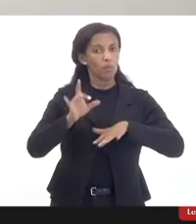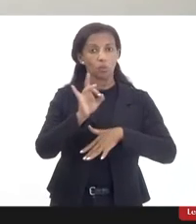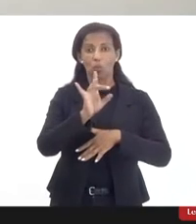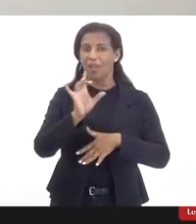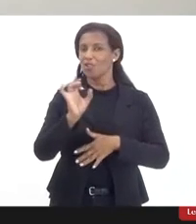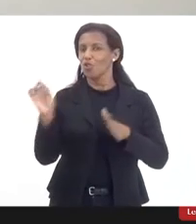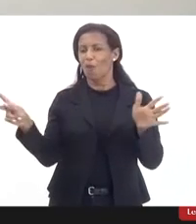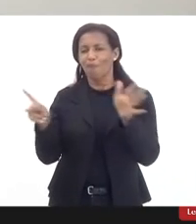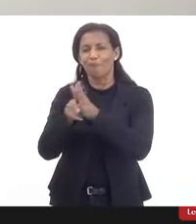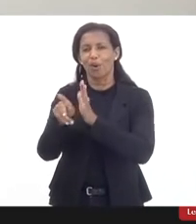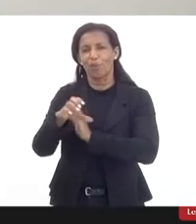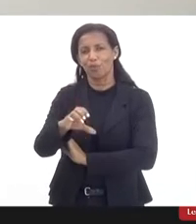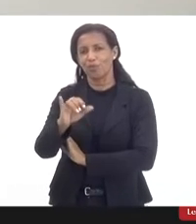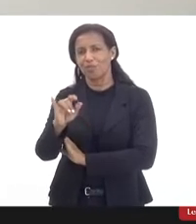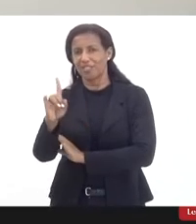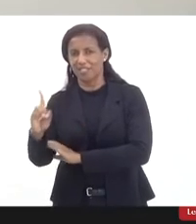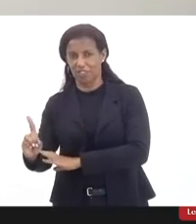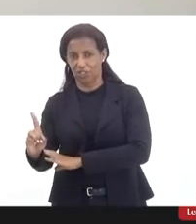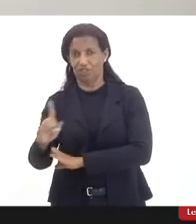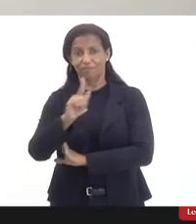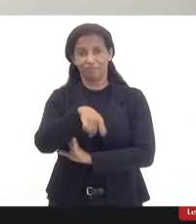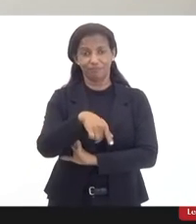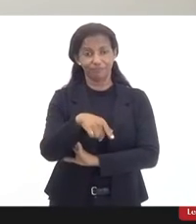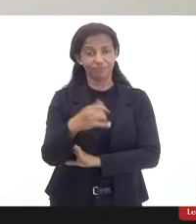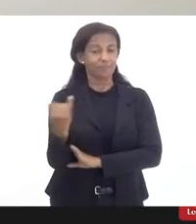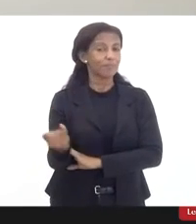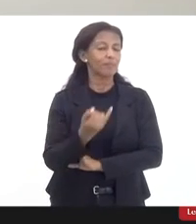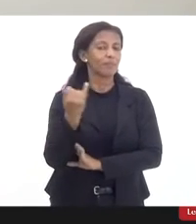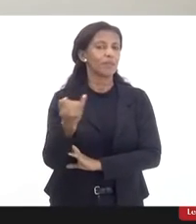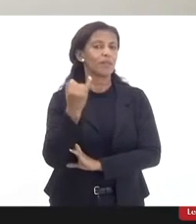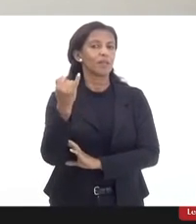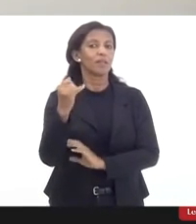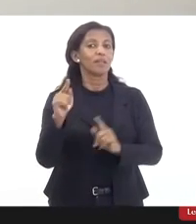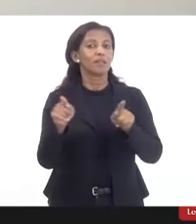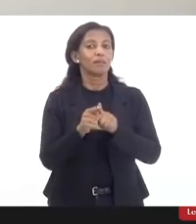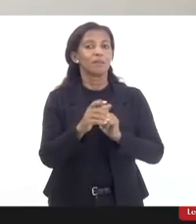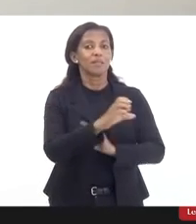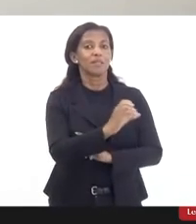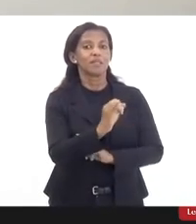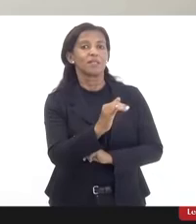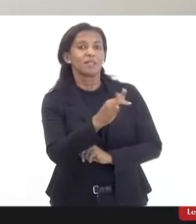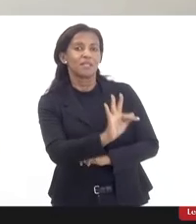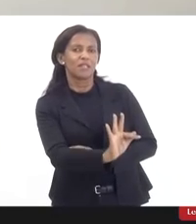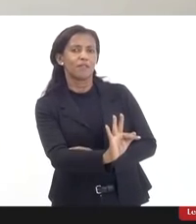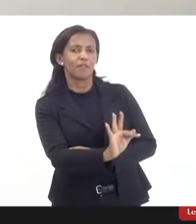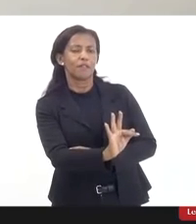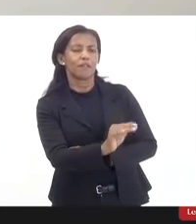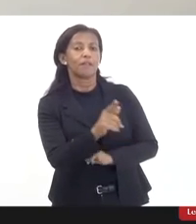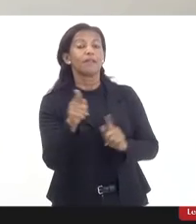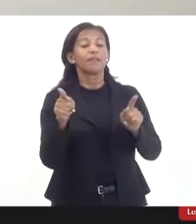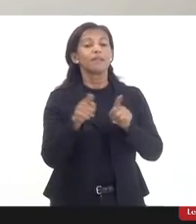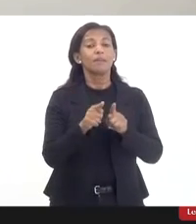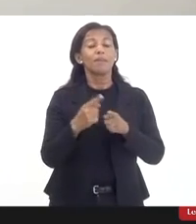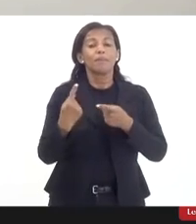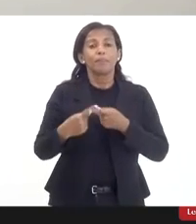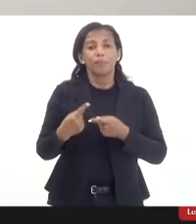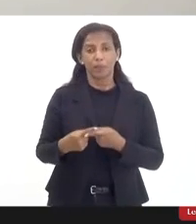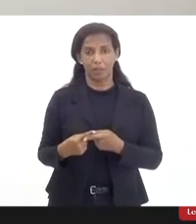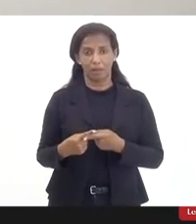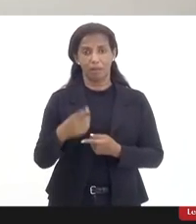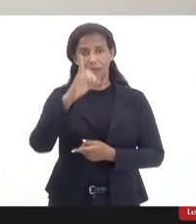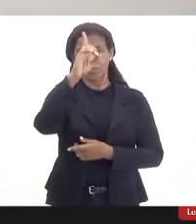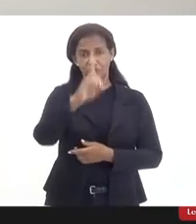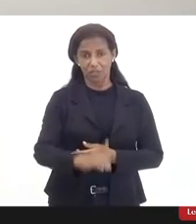apenas o sídio. É importante que a gente utilize o CIFI, que é a Classificação Internacional de Funcionalidade. Por quê? As